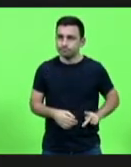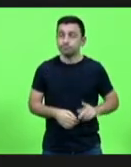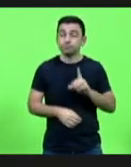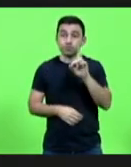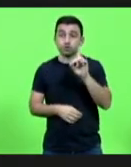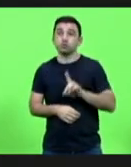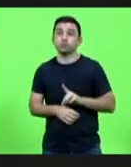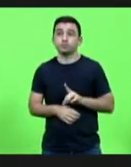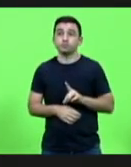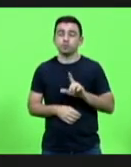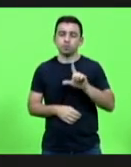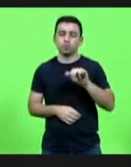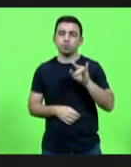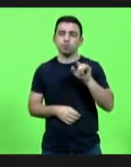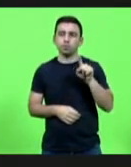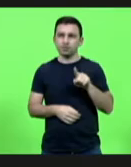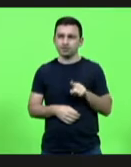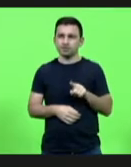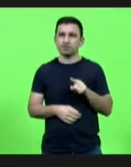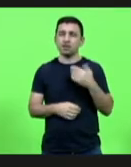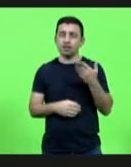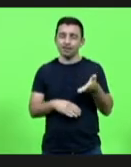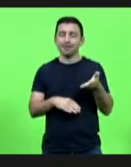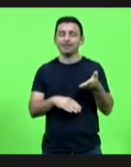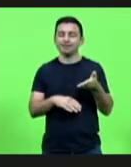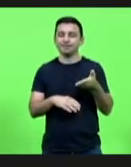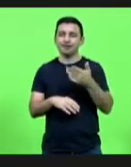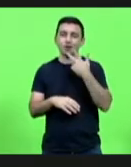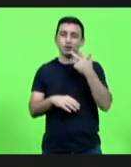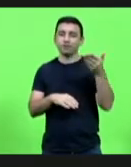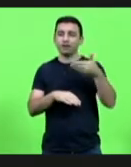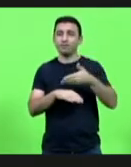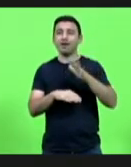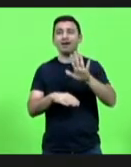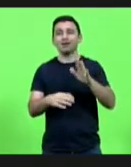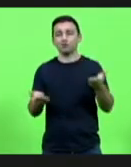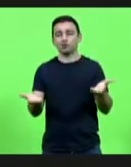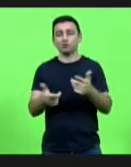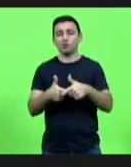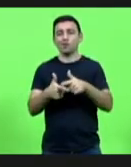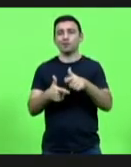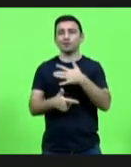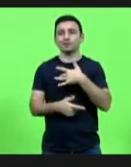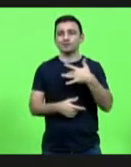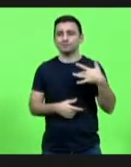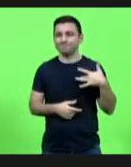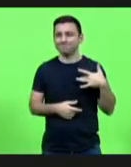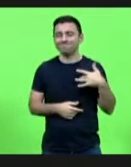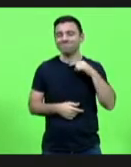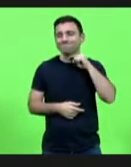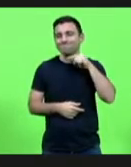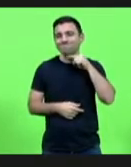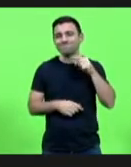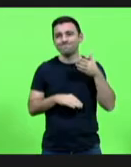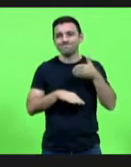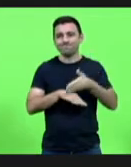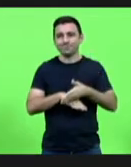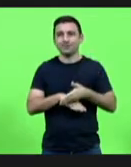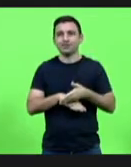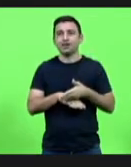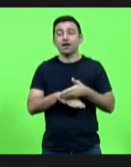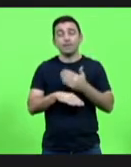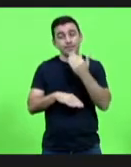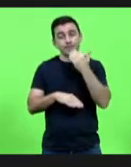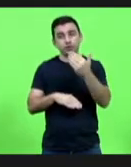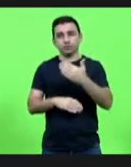Luiz Mocasel, que ele iria participar, mas ele teve um problema de saúde hoje e não pôde ir à Fundação. E aí ele me pediu,